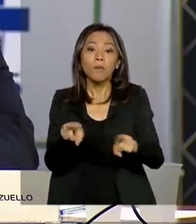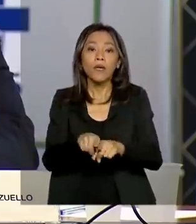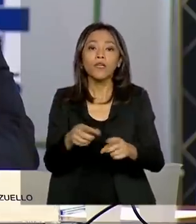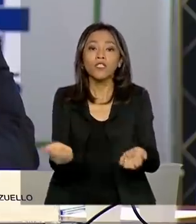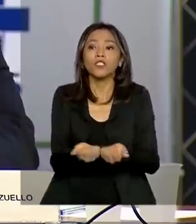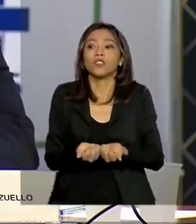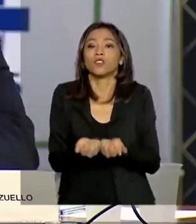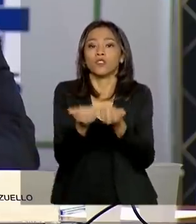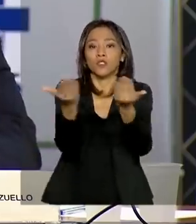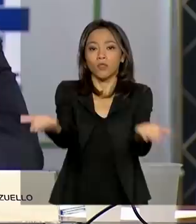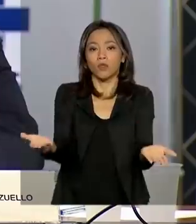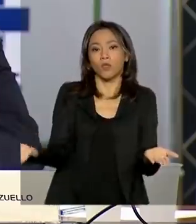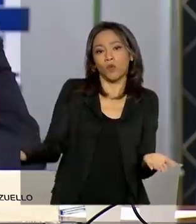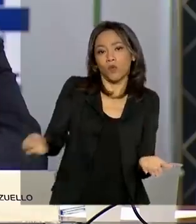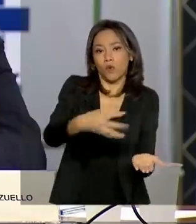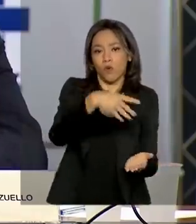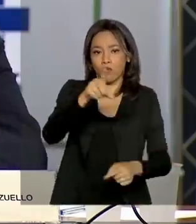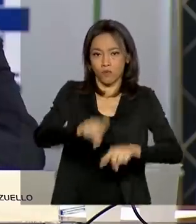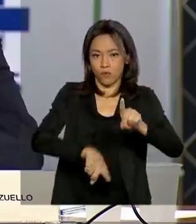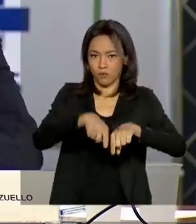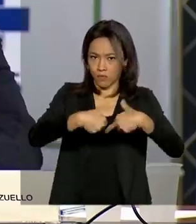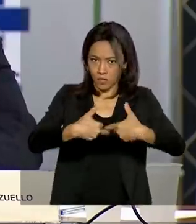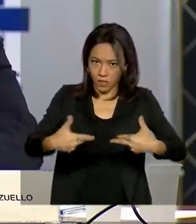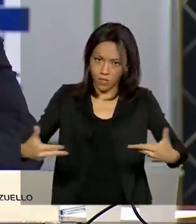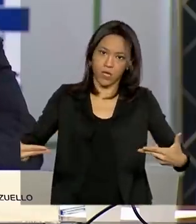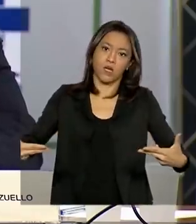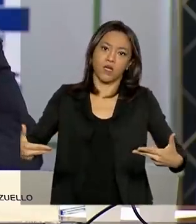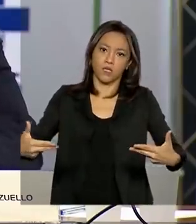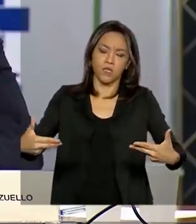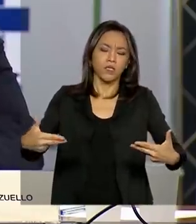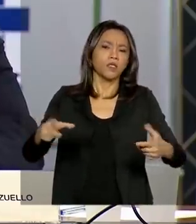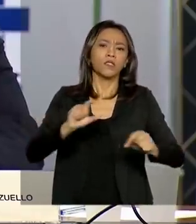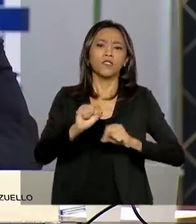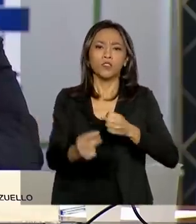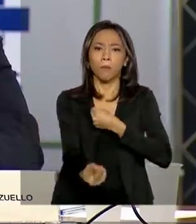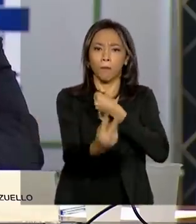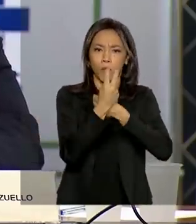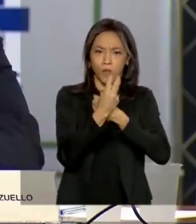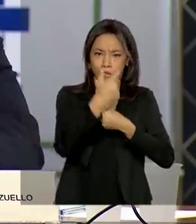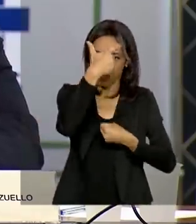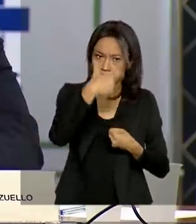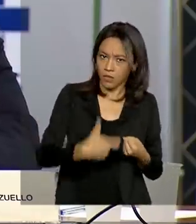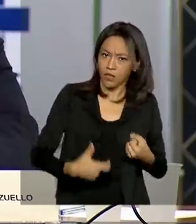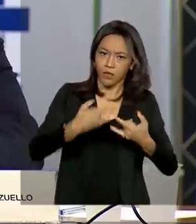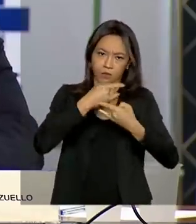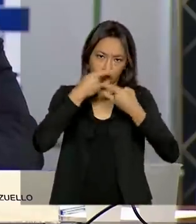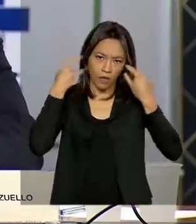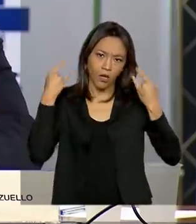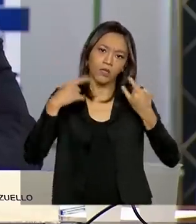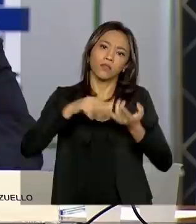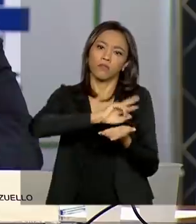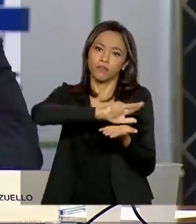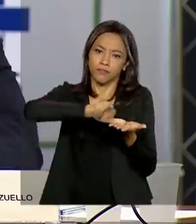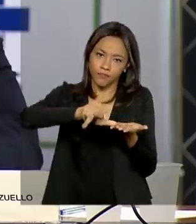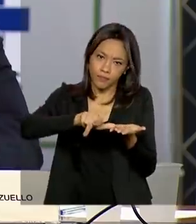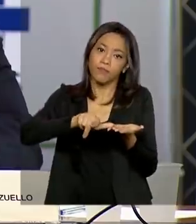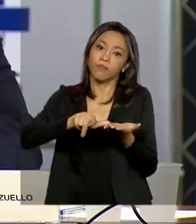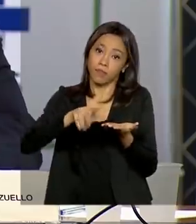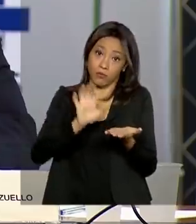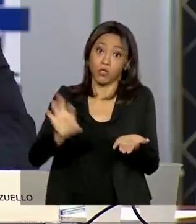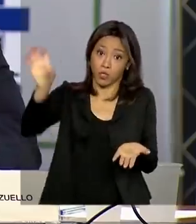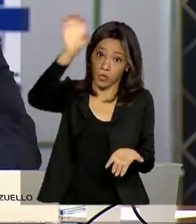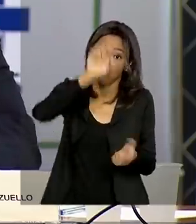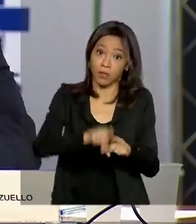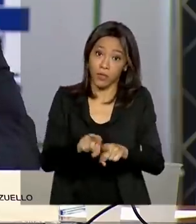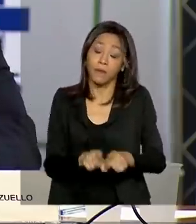quantitativos de EPI para os estados mais complicados também. E